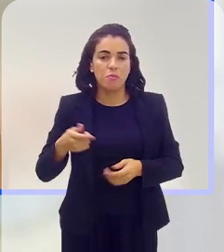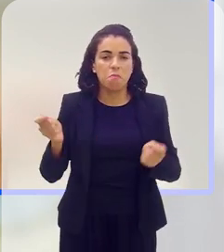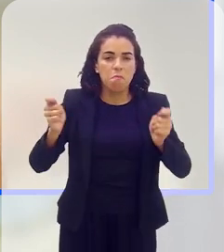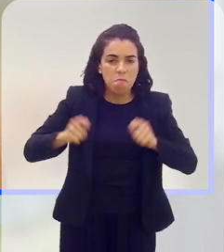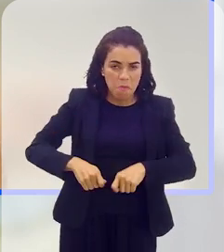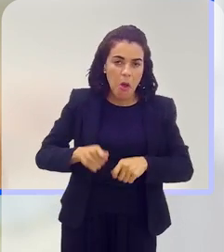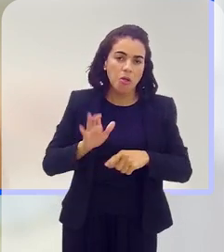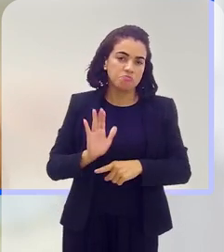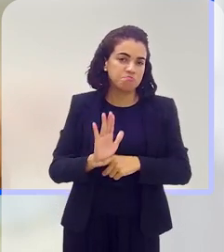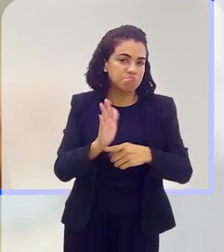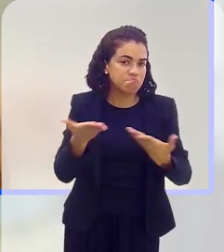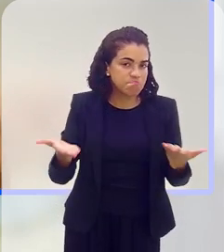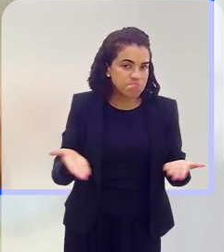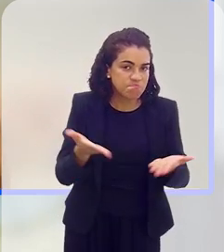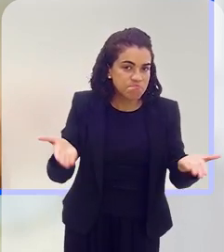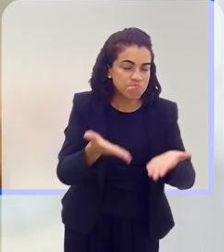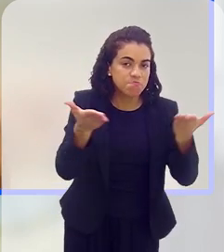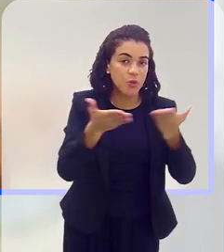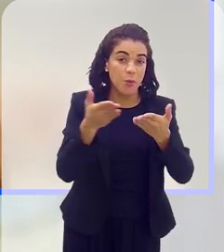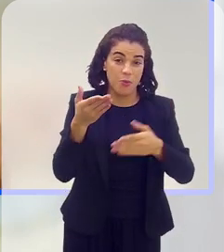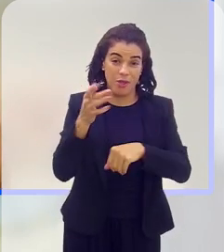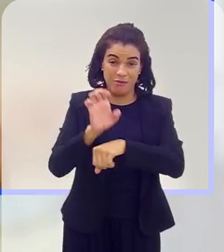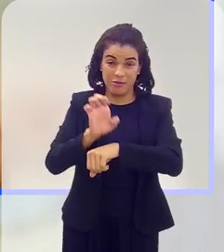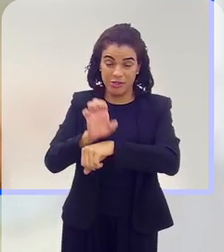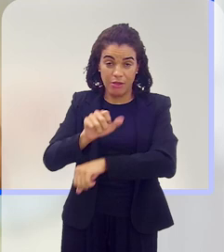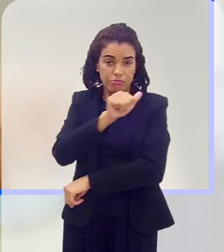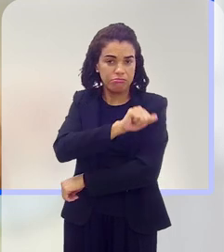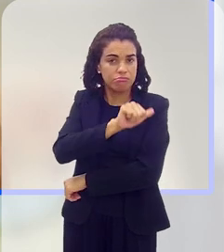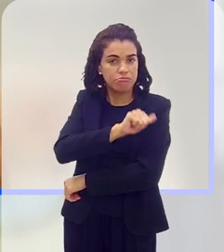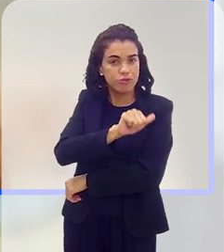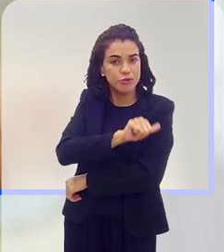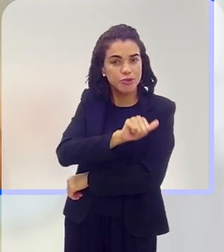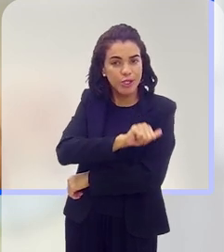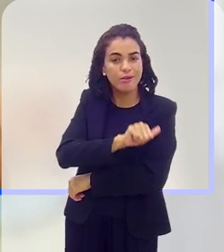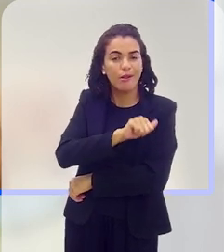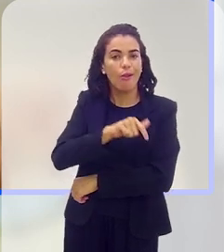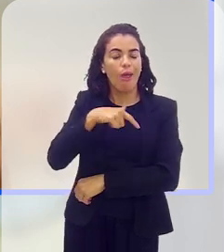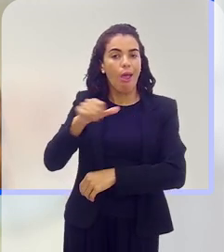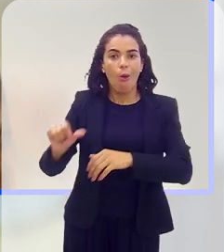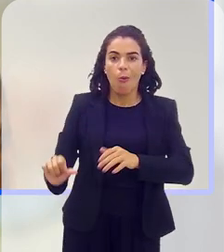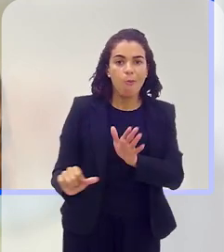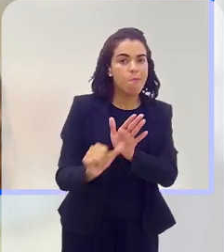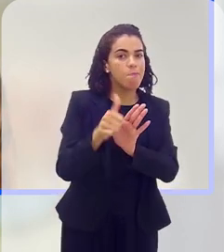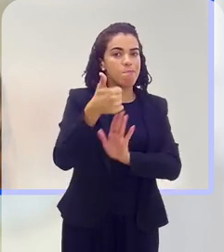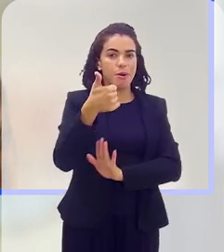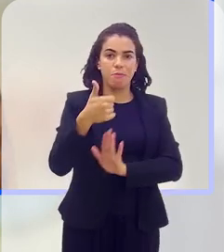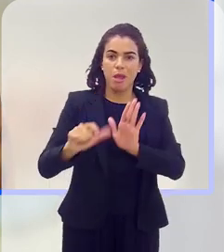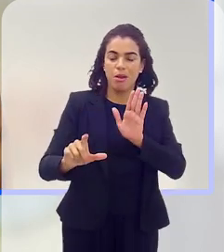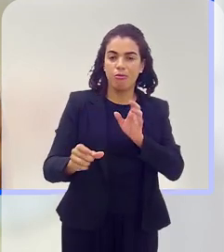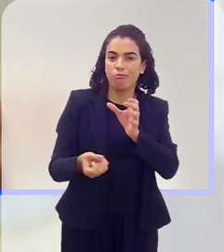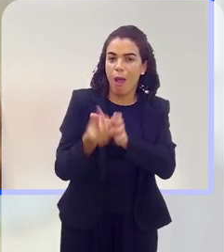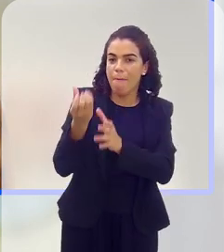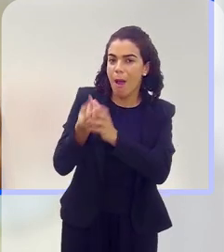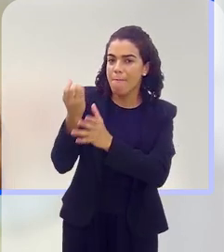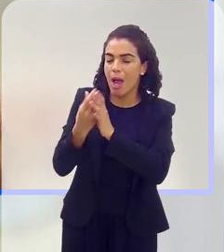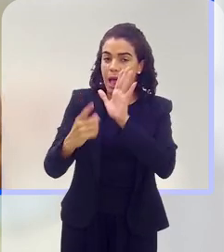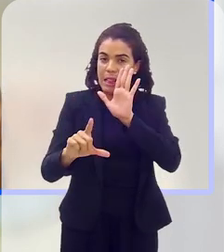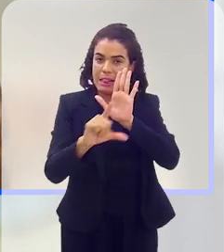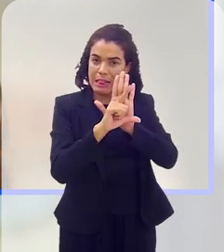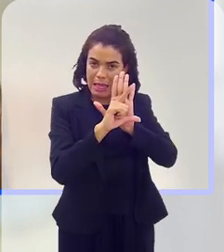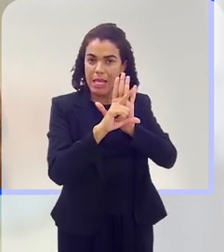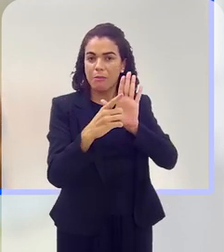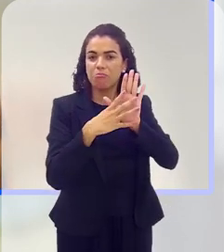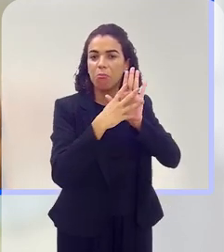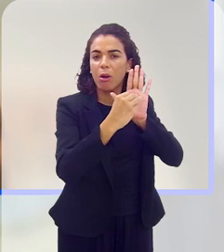pessoas com nanismo. O Rio de Janeiro é considerado um estado pioneiro em leis, que servem de